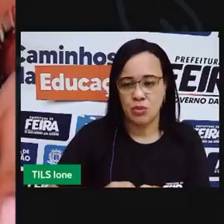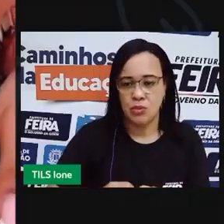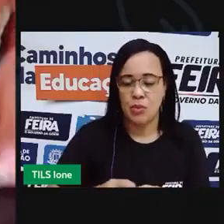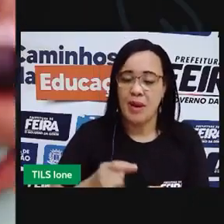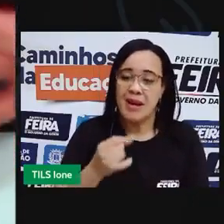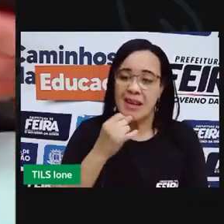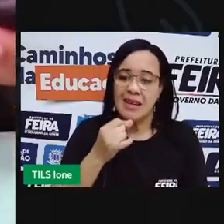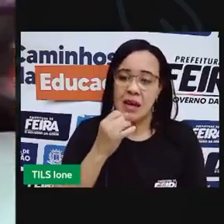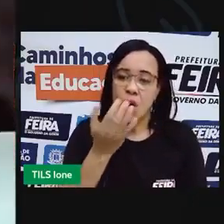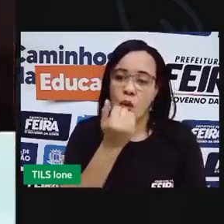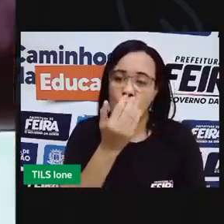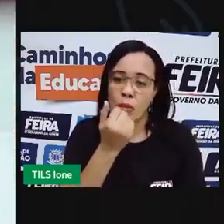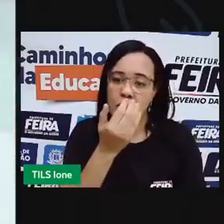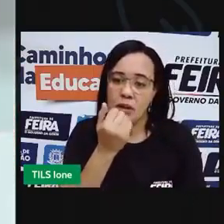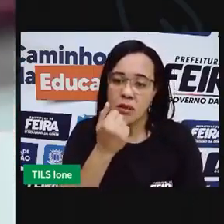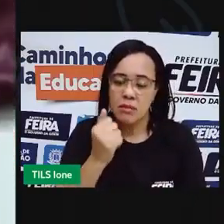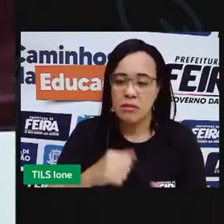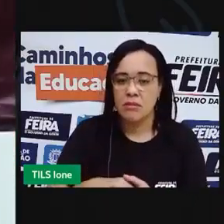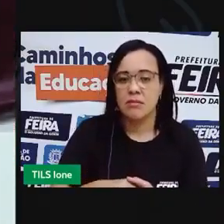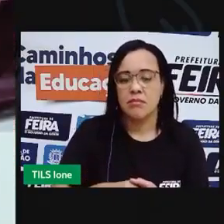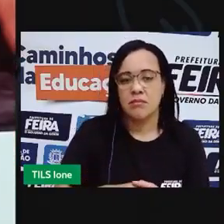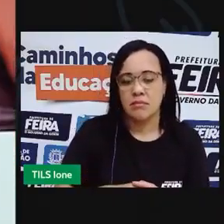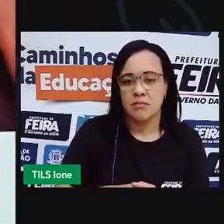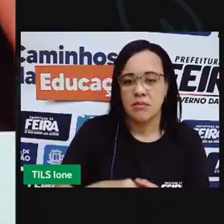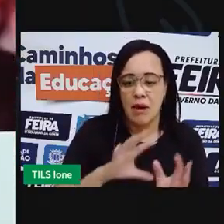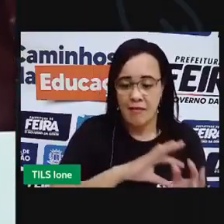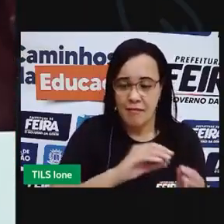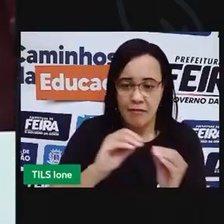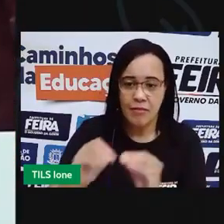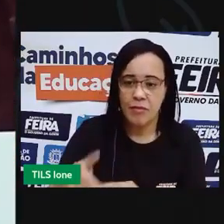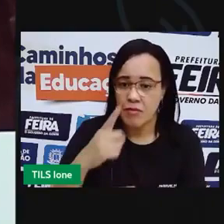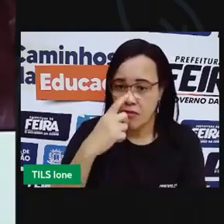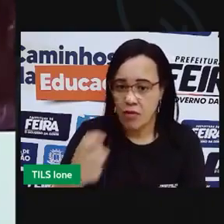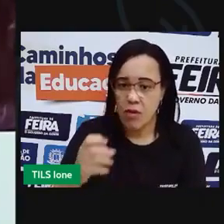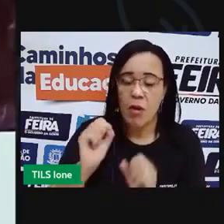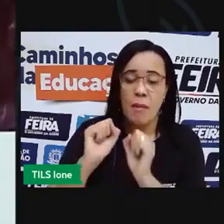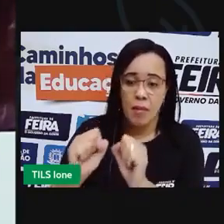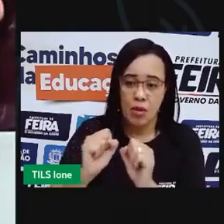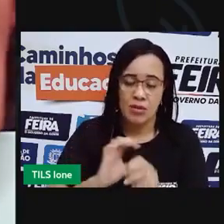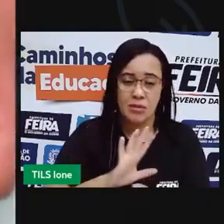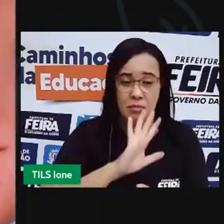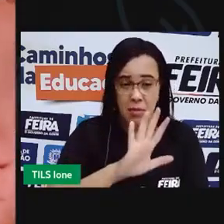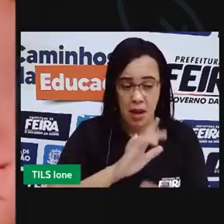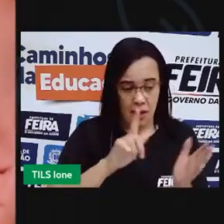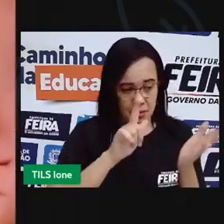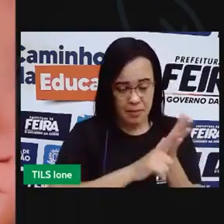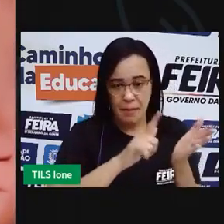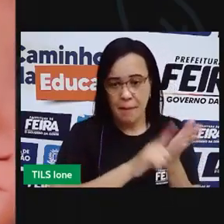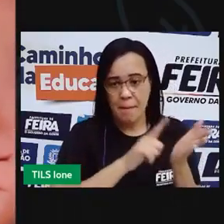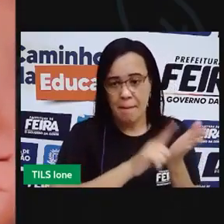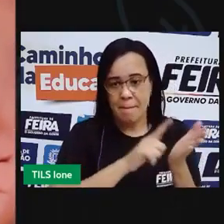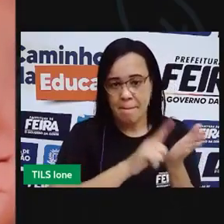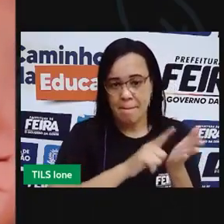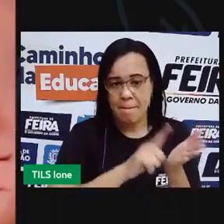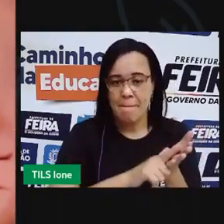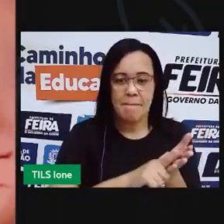comida tá? Mas se você for fazer isso num saco de papel